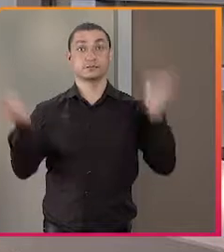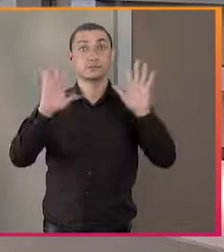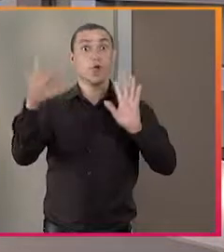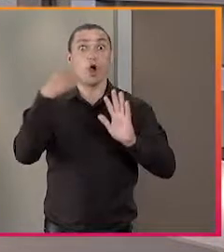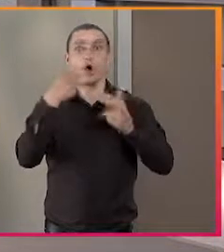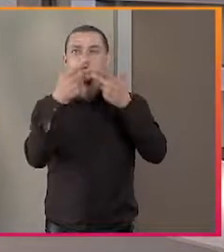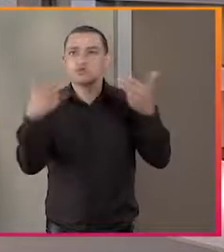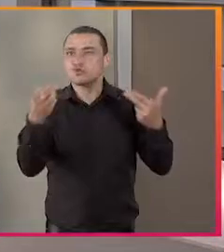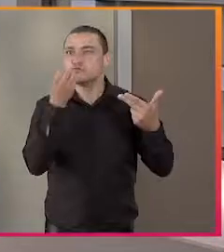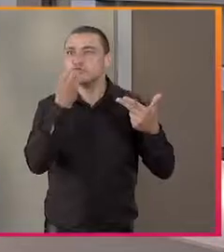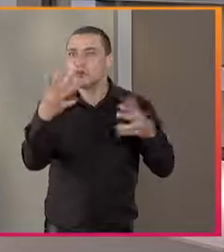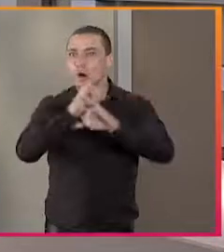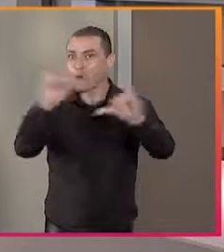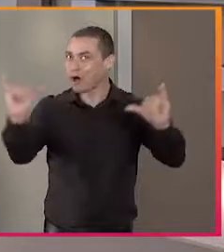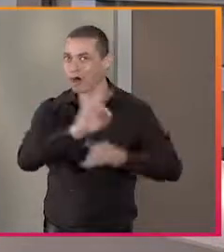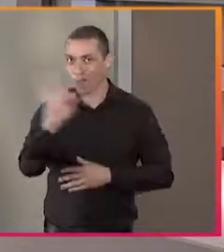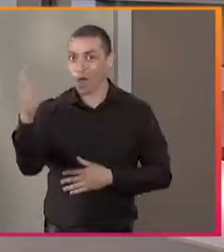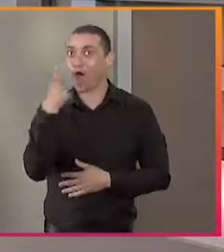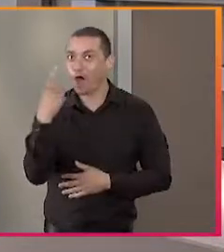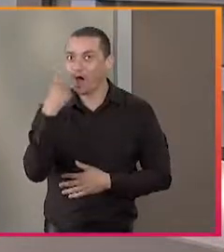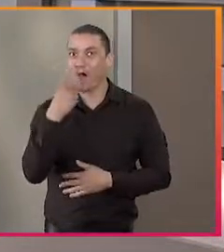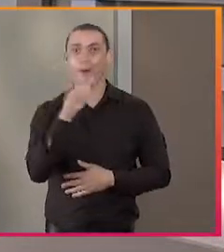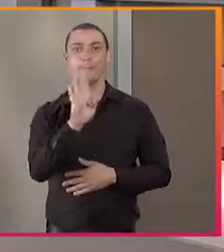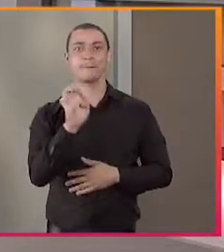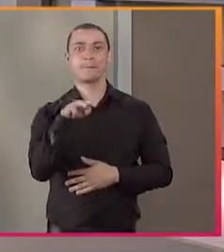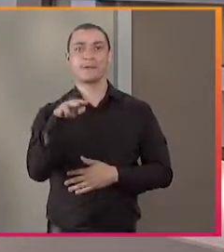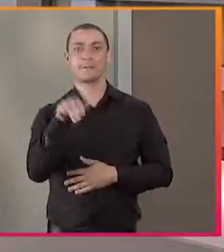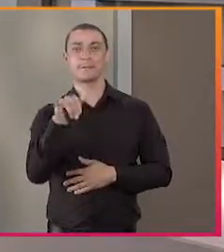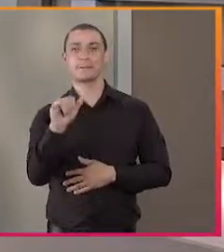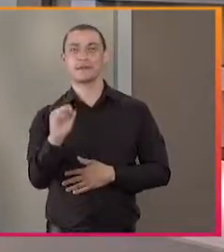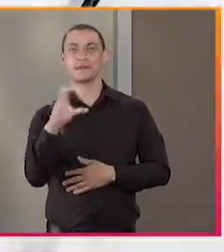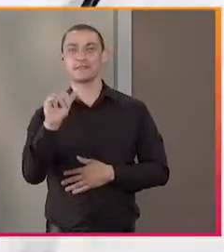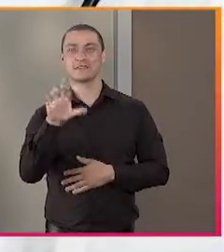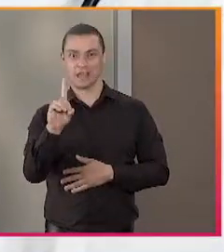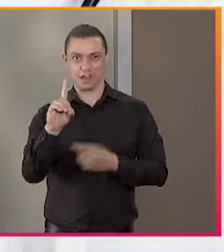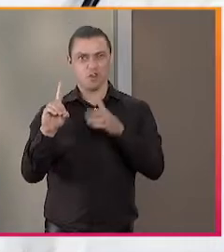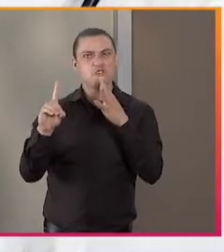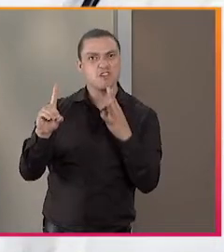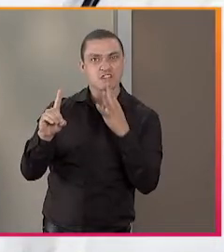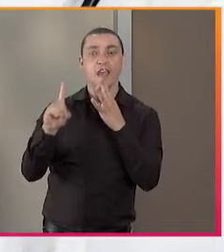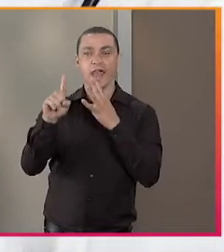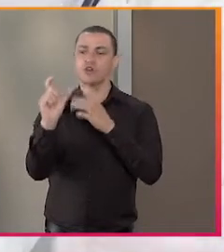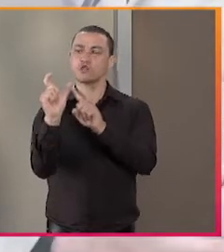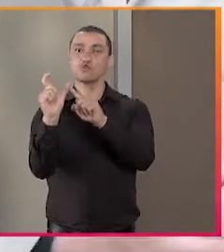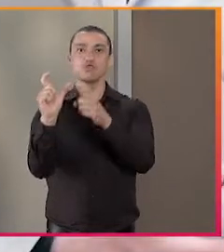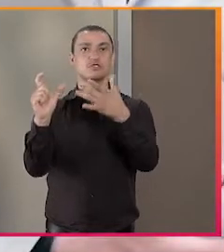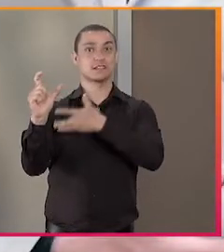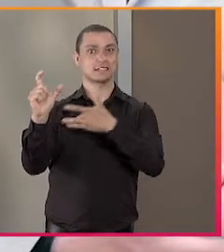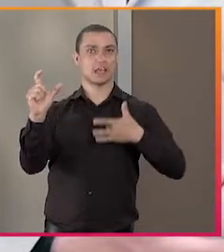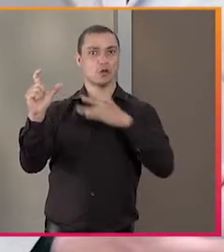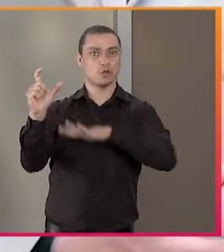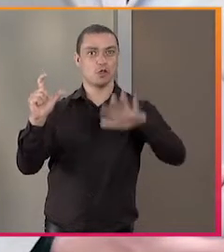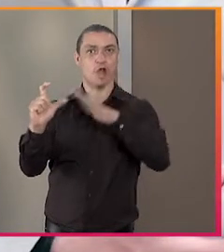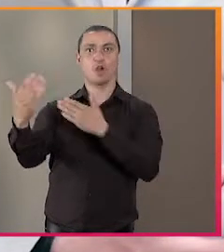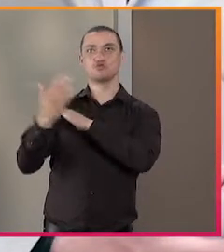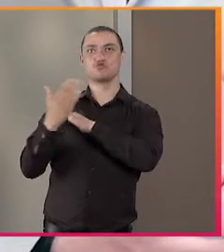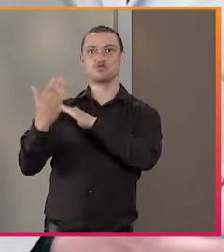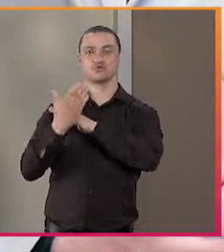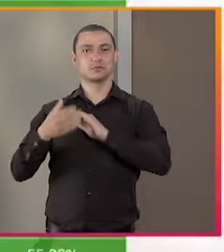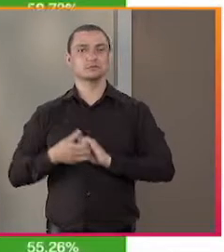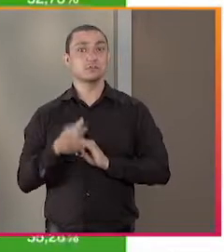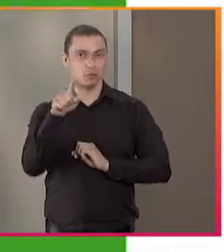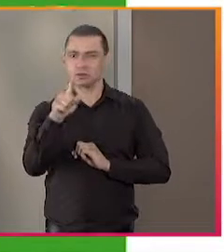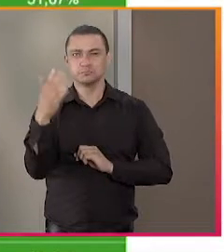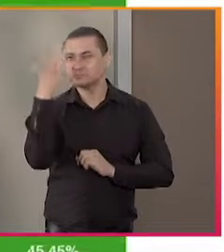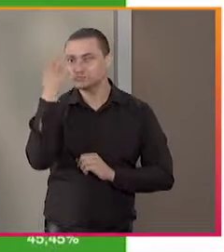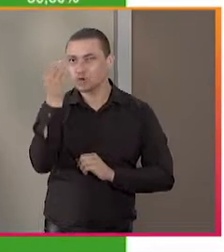Olha só que notícia incrível que eu venho trazer pra vocês. Bem Mais Card, você conhece? É um cartão virtual de benefícios da área de saúde.